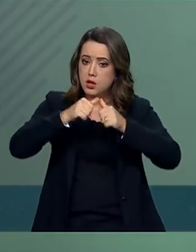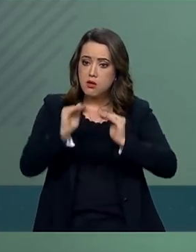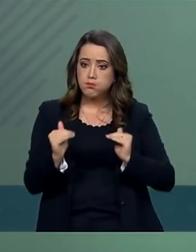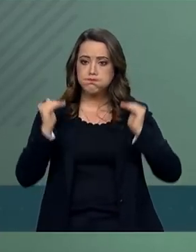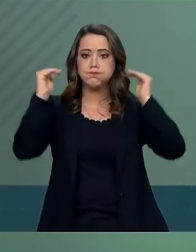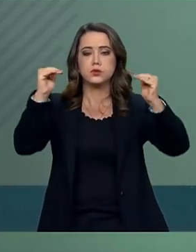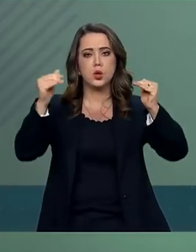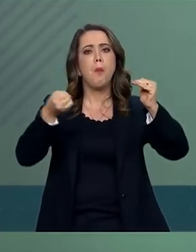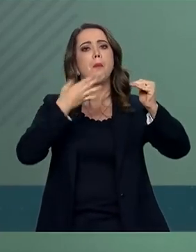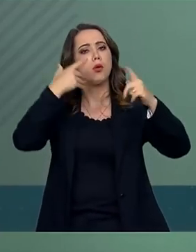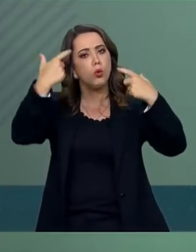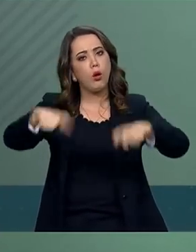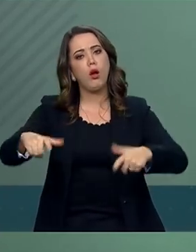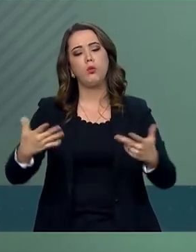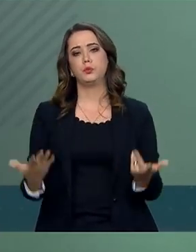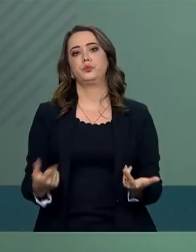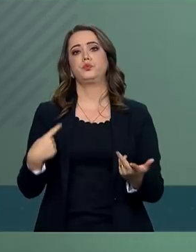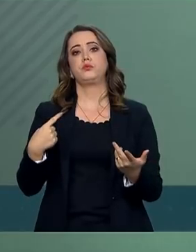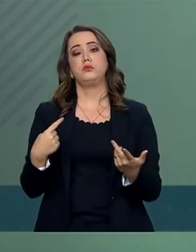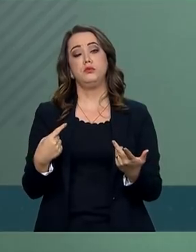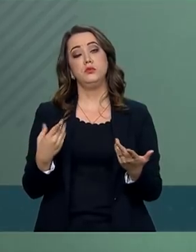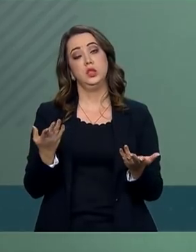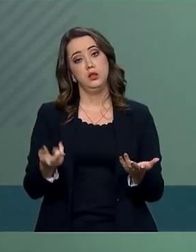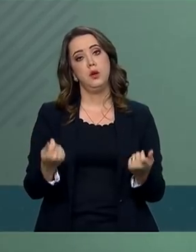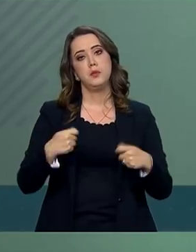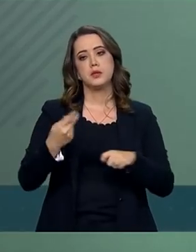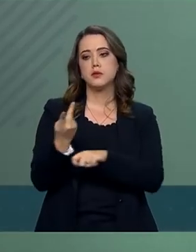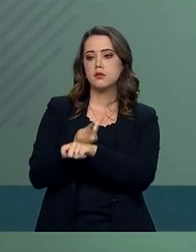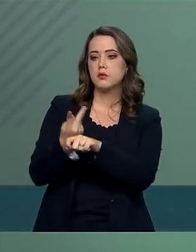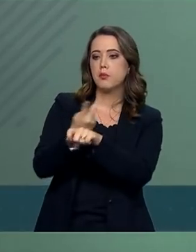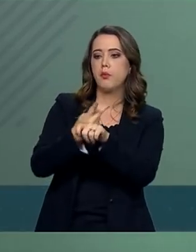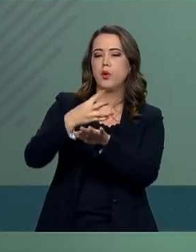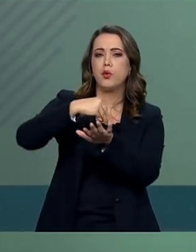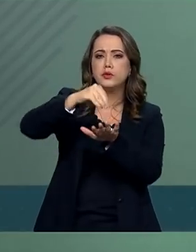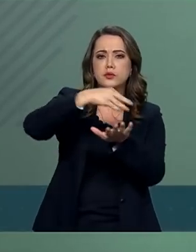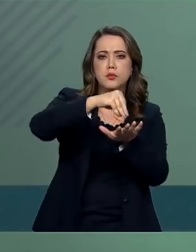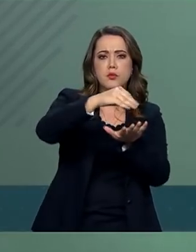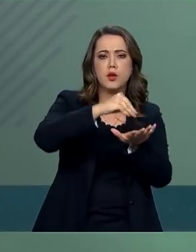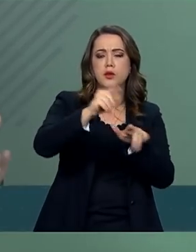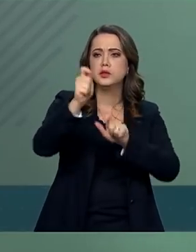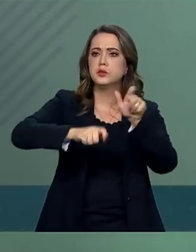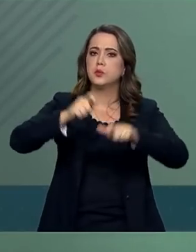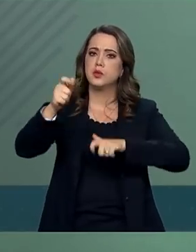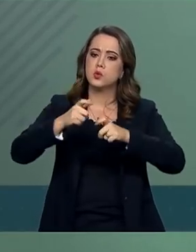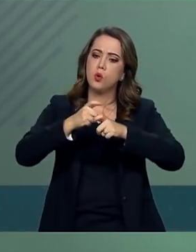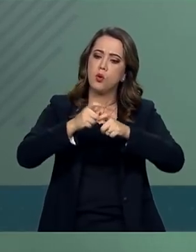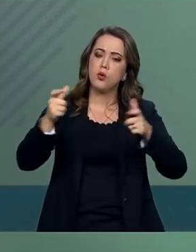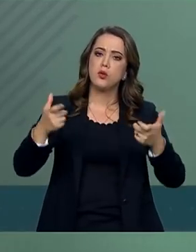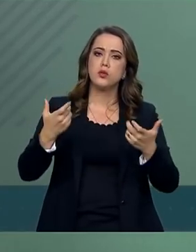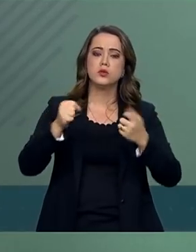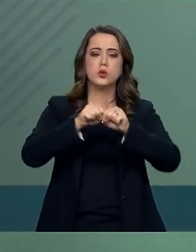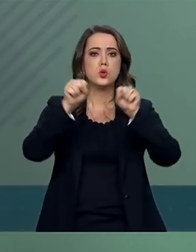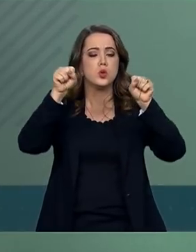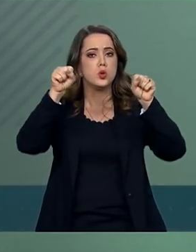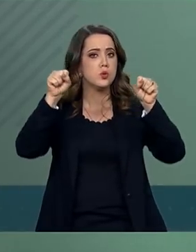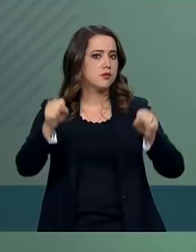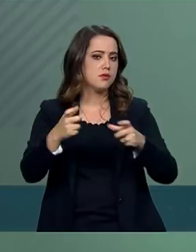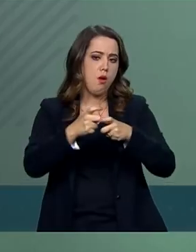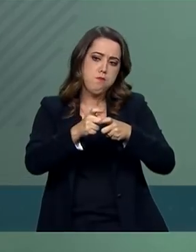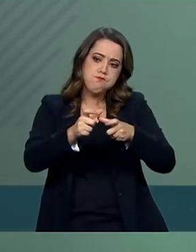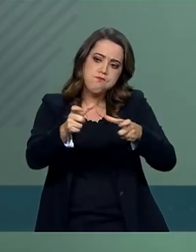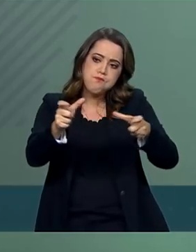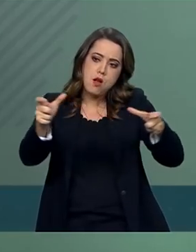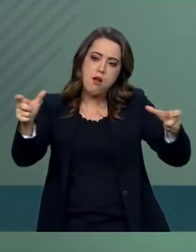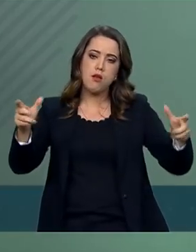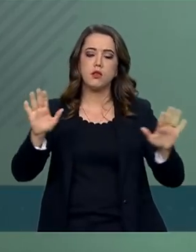que nós vamos precisar buscar as informações e esses quadros em um âmbito, em um espectro maior que,